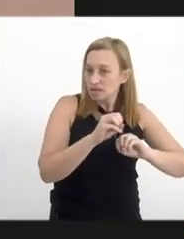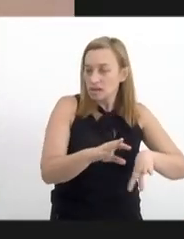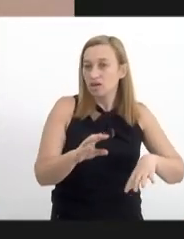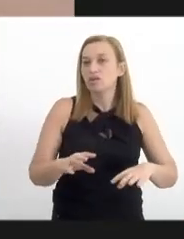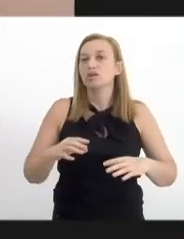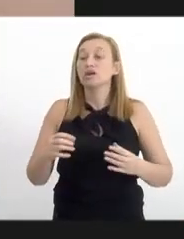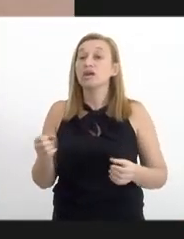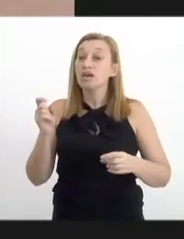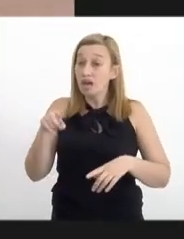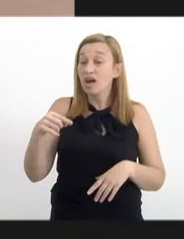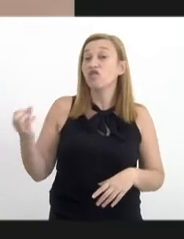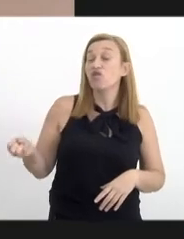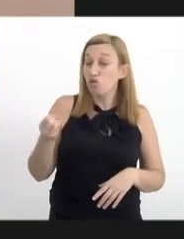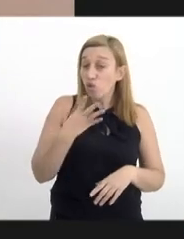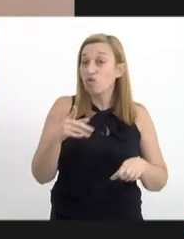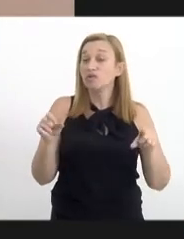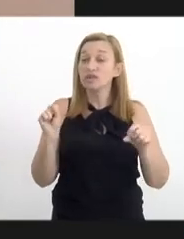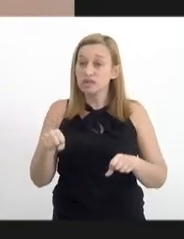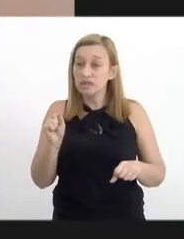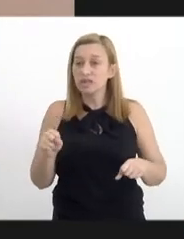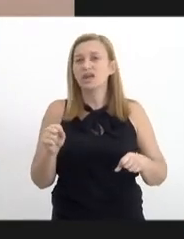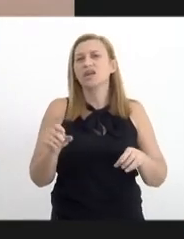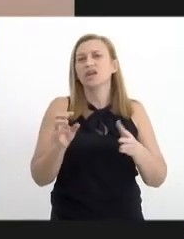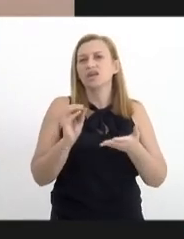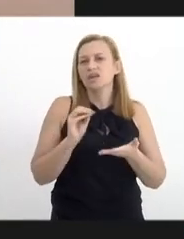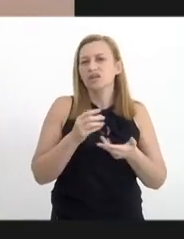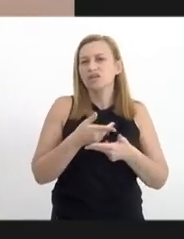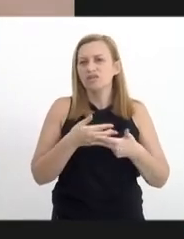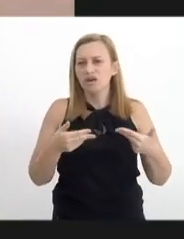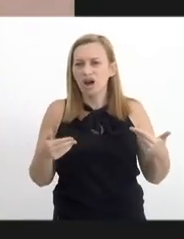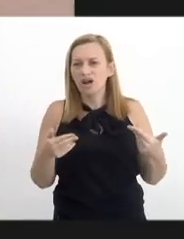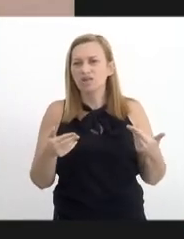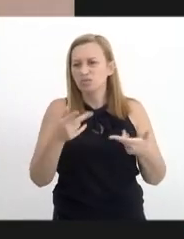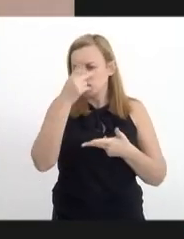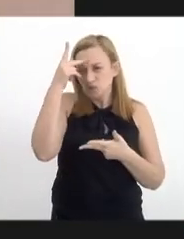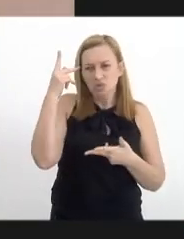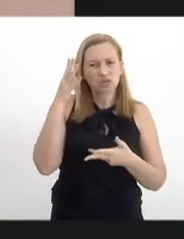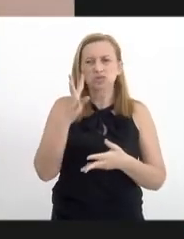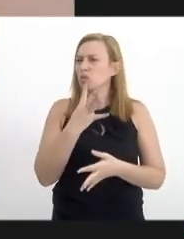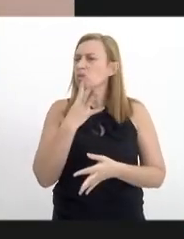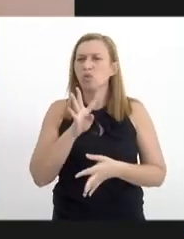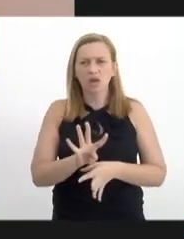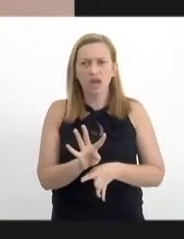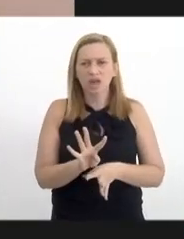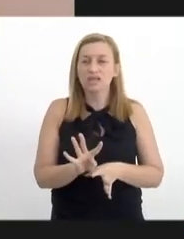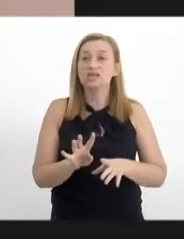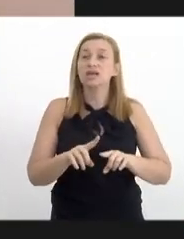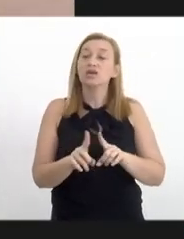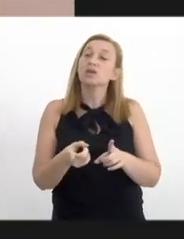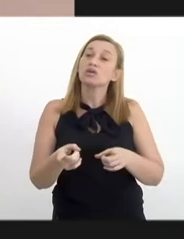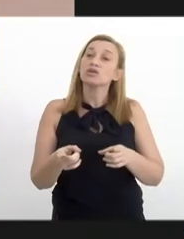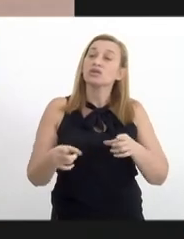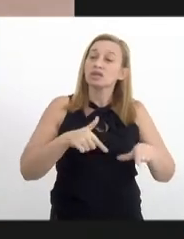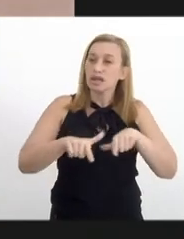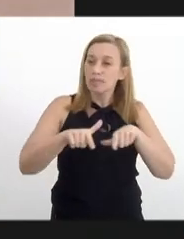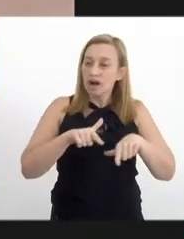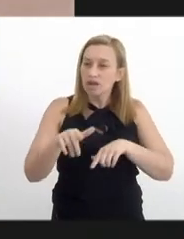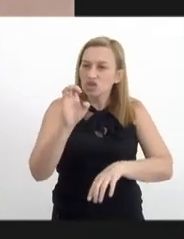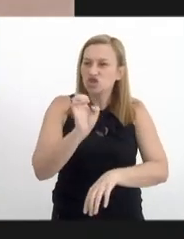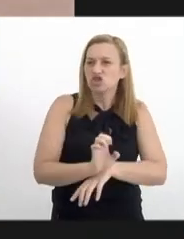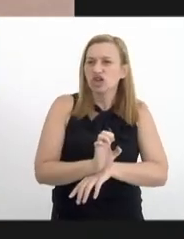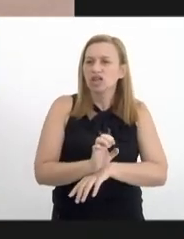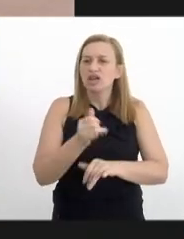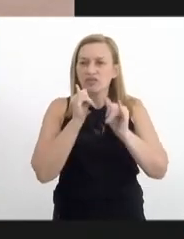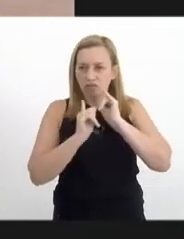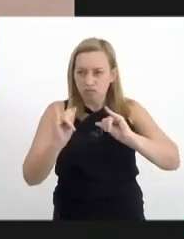muito nova ainda e um desconhecimento do público em geral e é o nosso papel enquanto Estado é fazer a